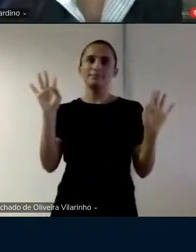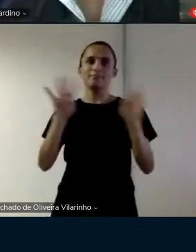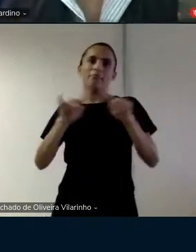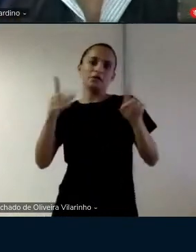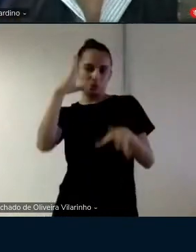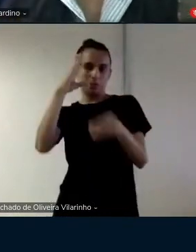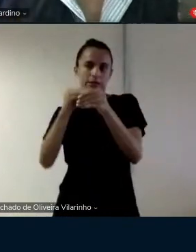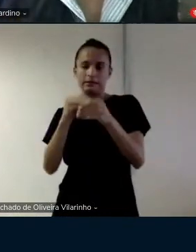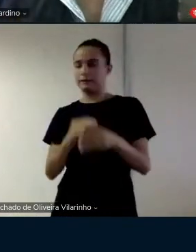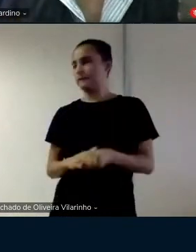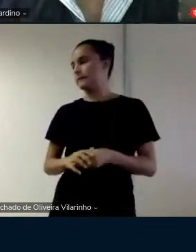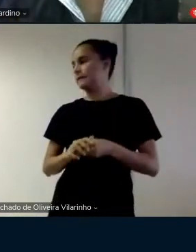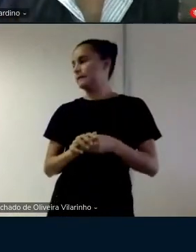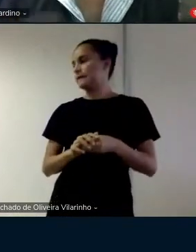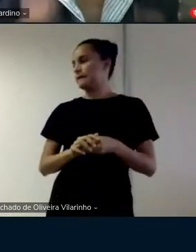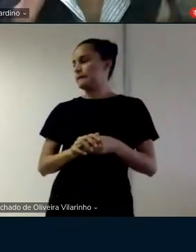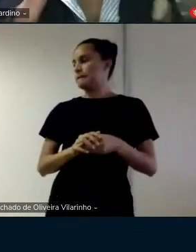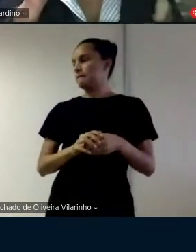e depois